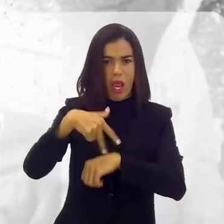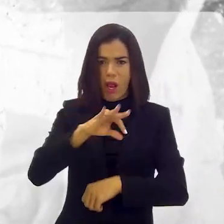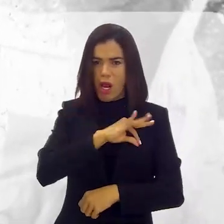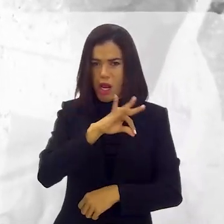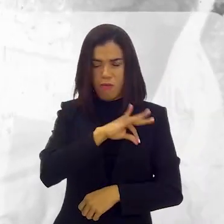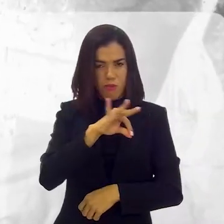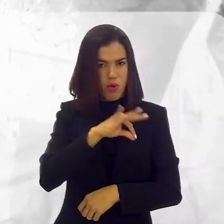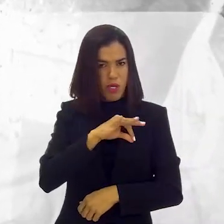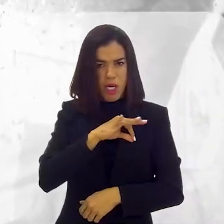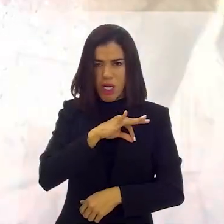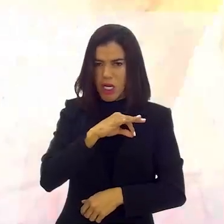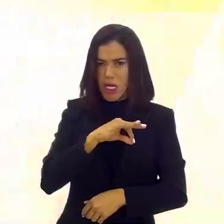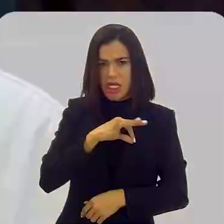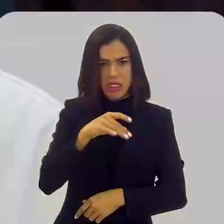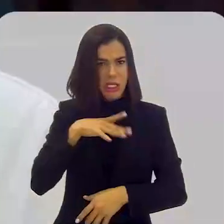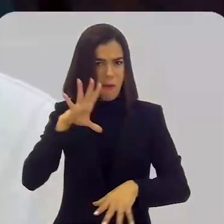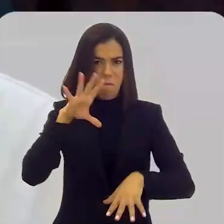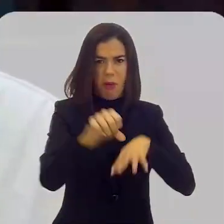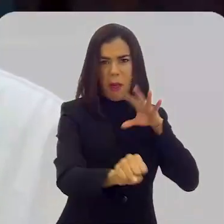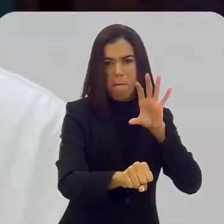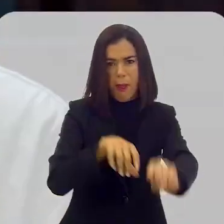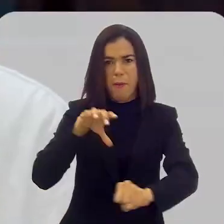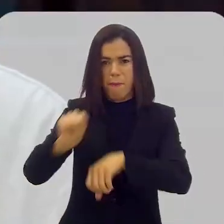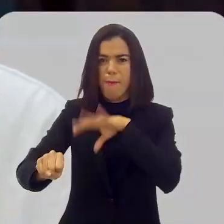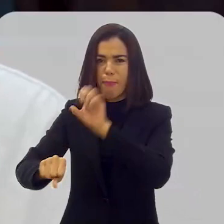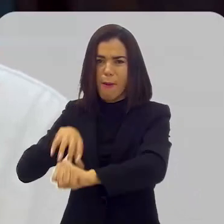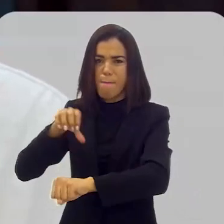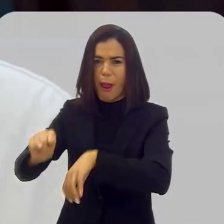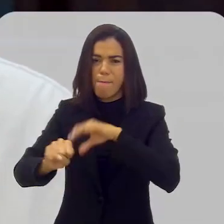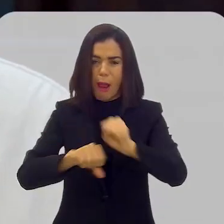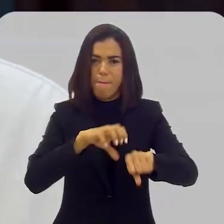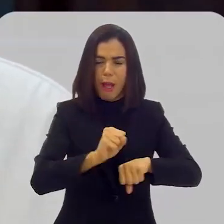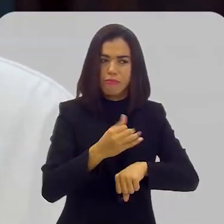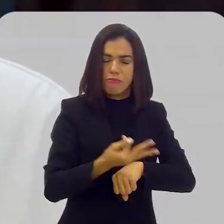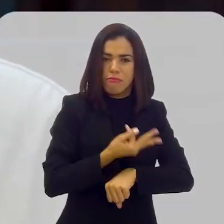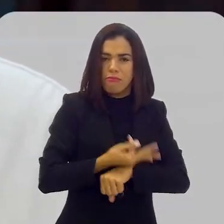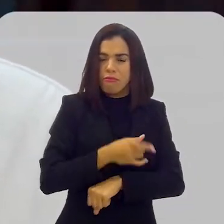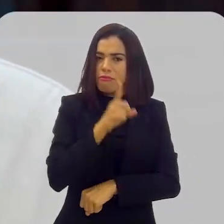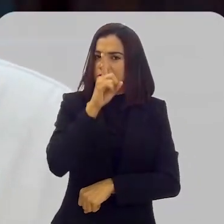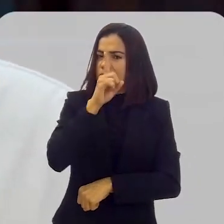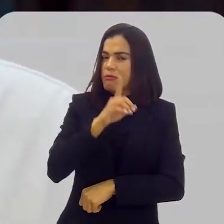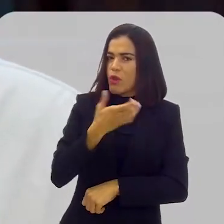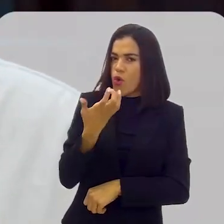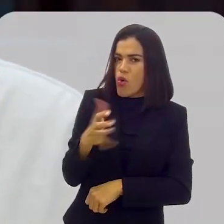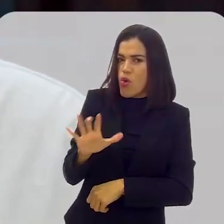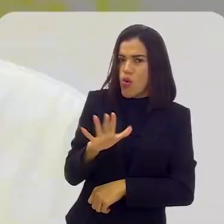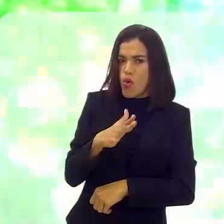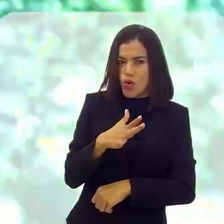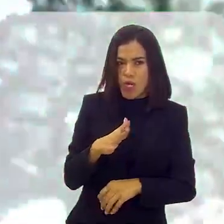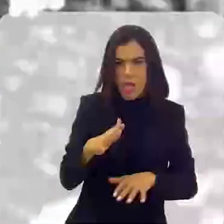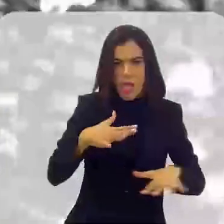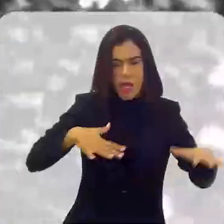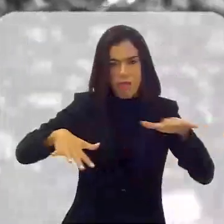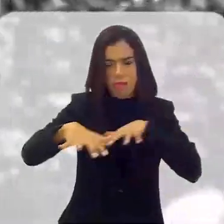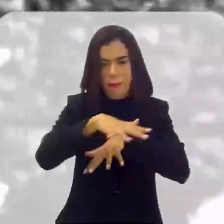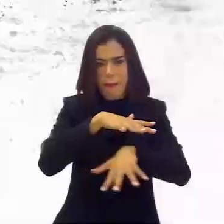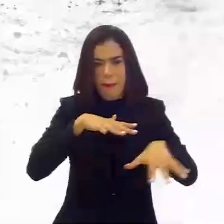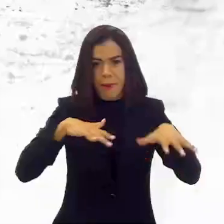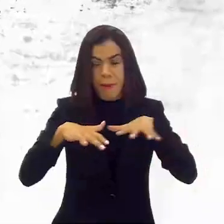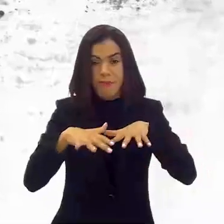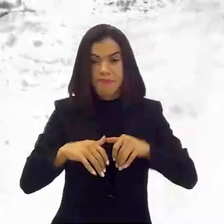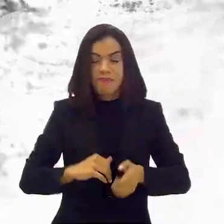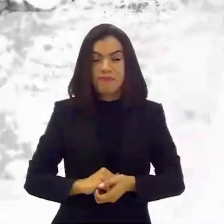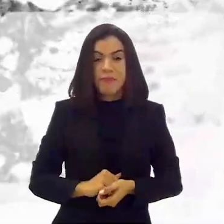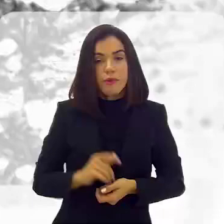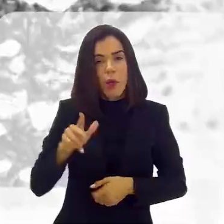nada disso. A polícia, a repressão da ditadura aturou a Passeata, mas não queria nenhum aparato maior.